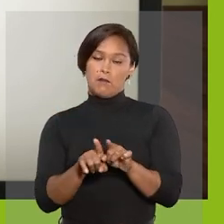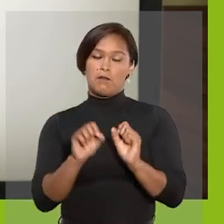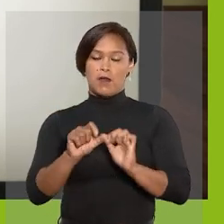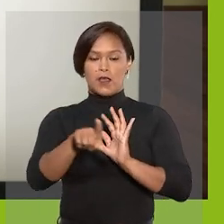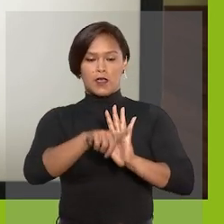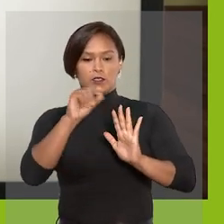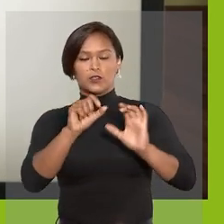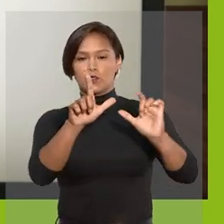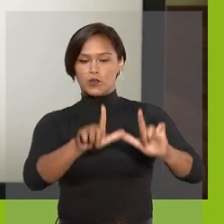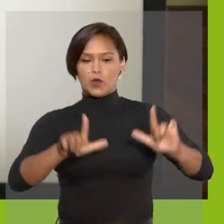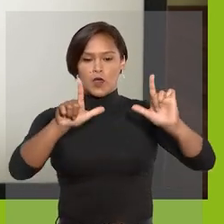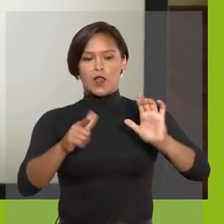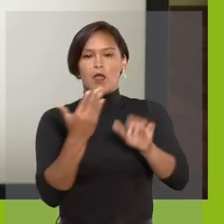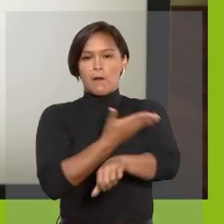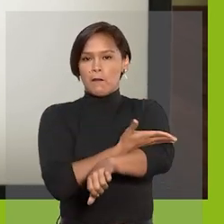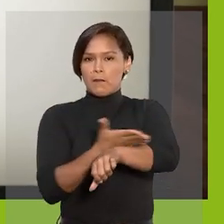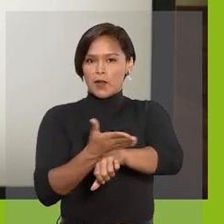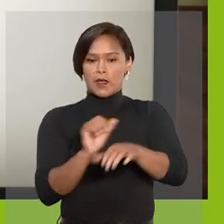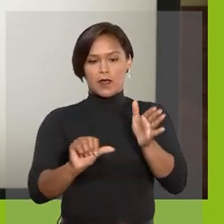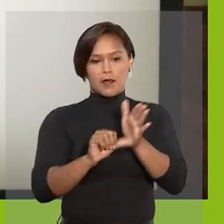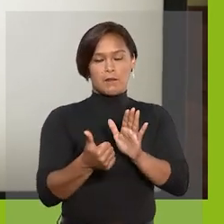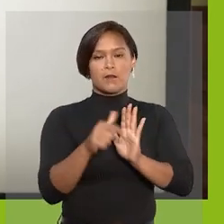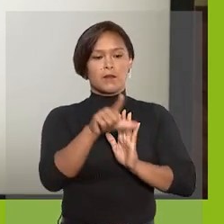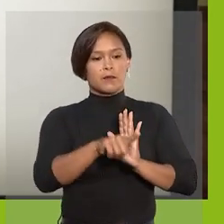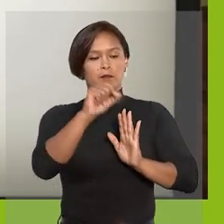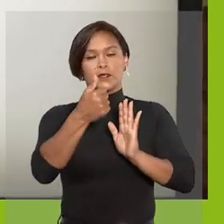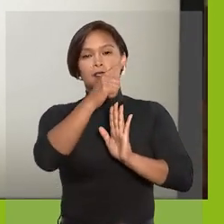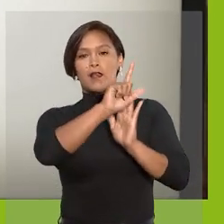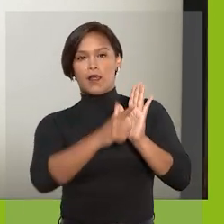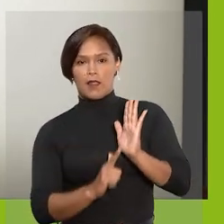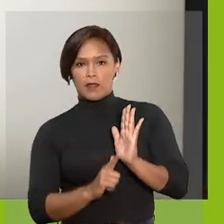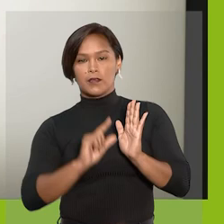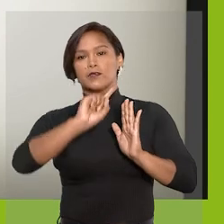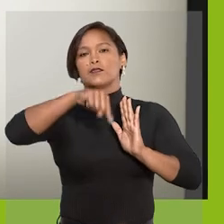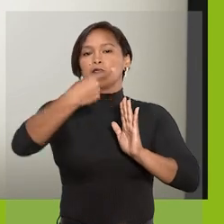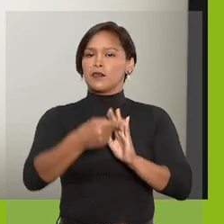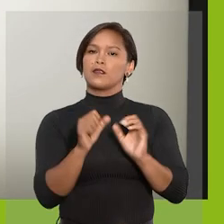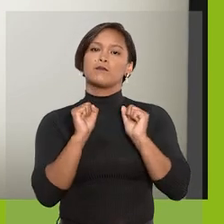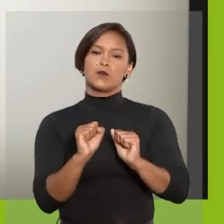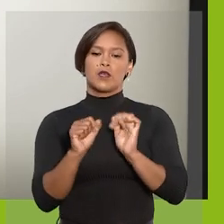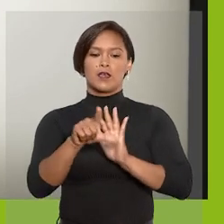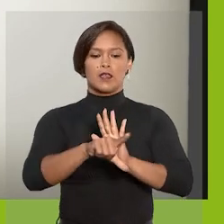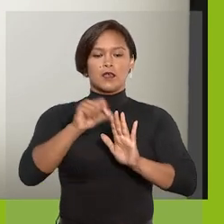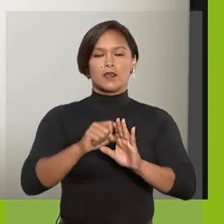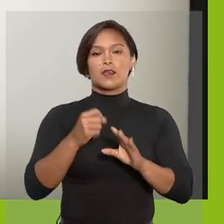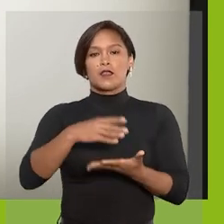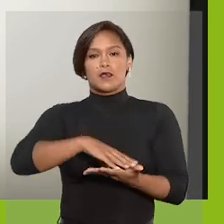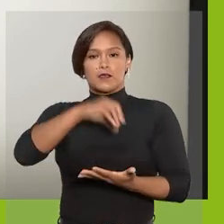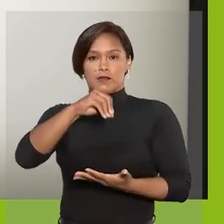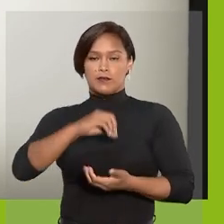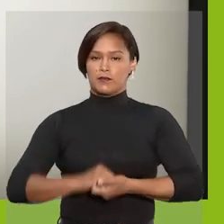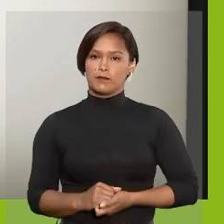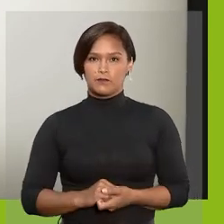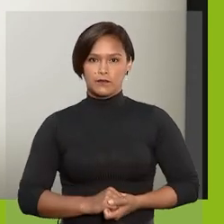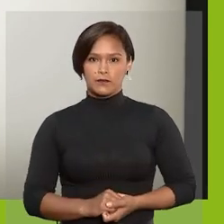selecionar o campo em branco, que é a primeira opção da lista, e em seguida clicar no botão Salvar.